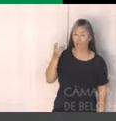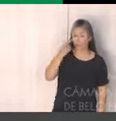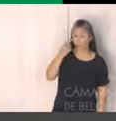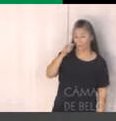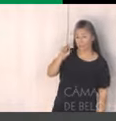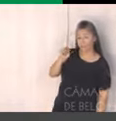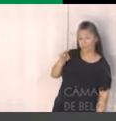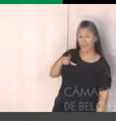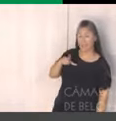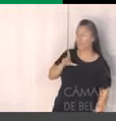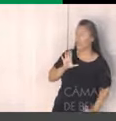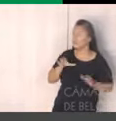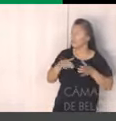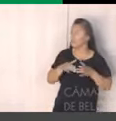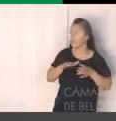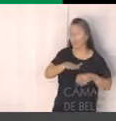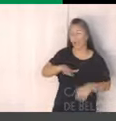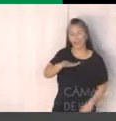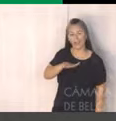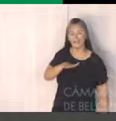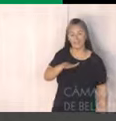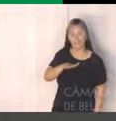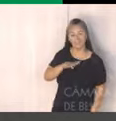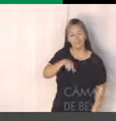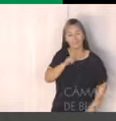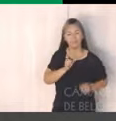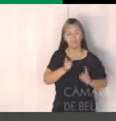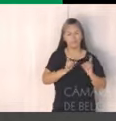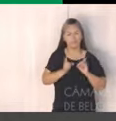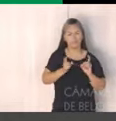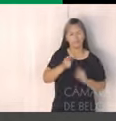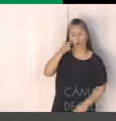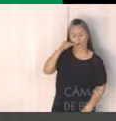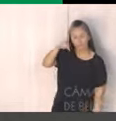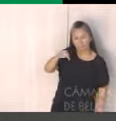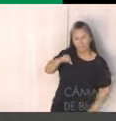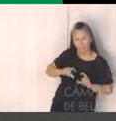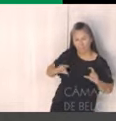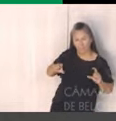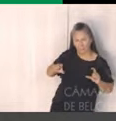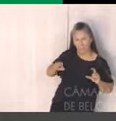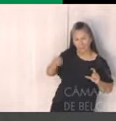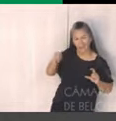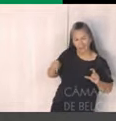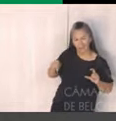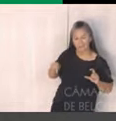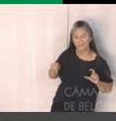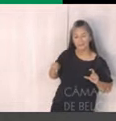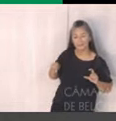consegue ver as áreas de resultados que vamos discutir nessa audiência pública, que são mobilidade urbana,